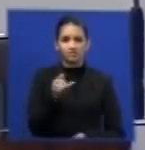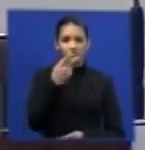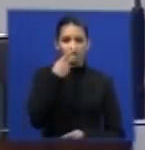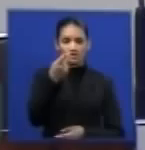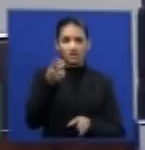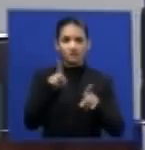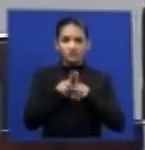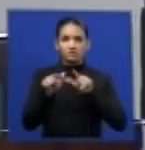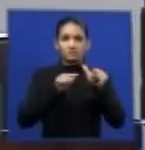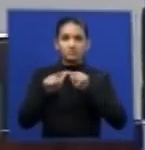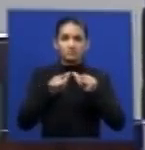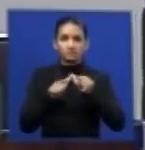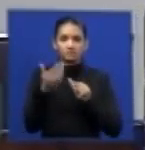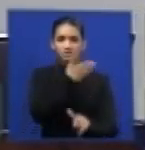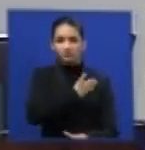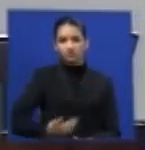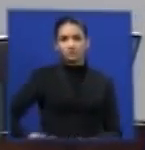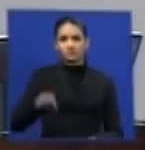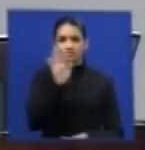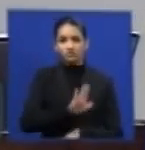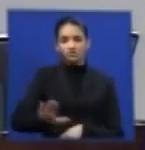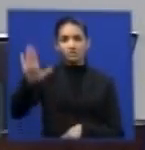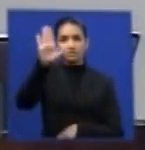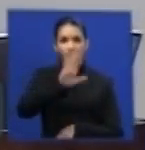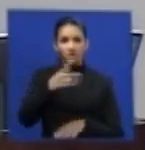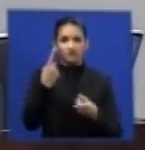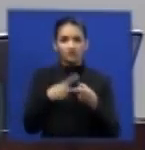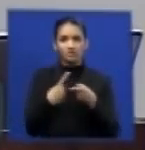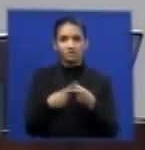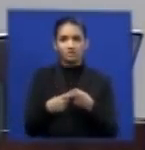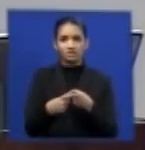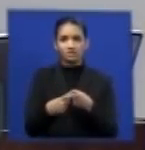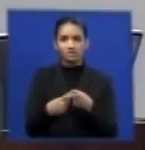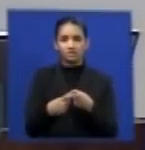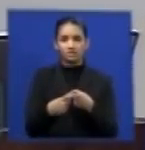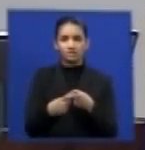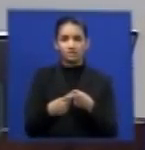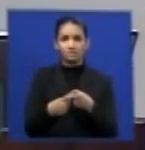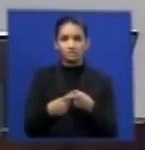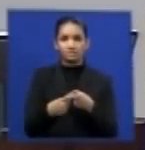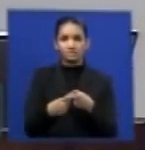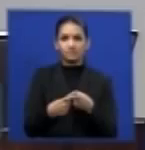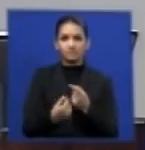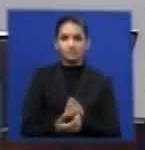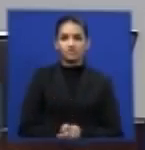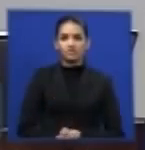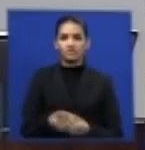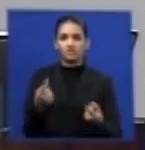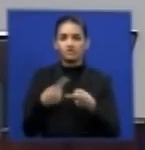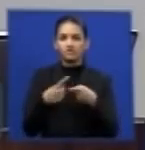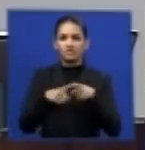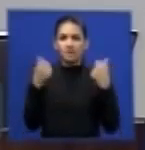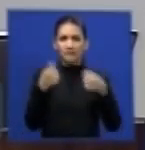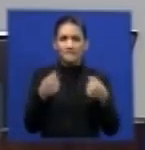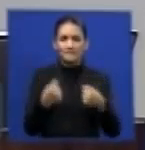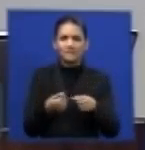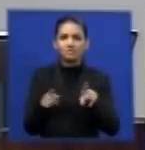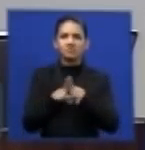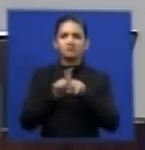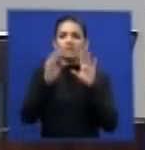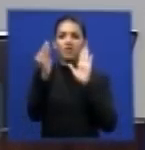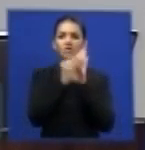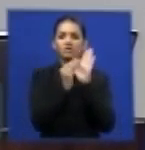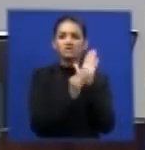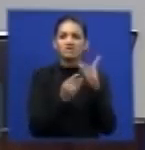nessa nessa matéria porque uma questão que precisa ser registrada é